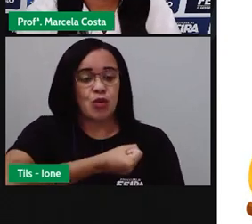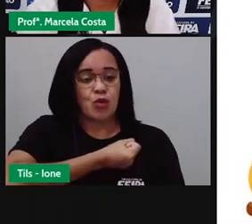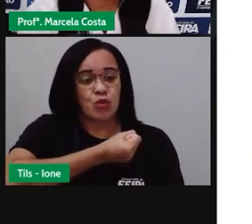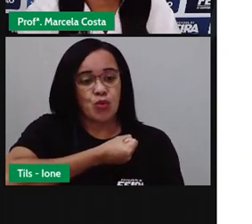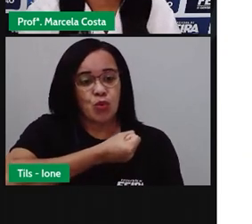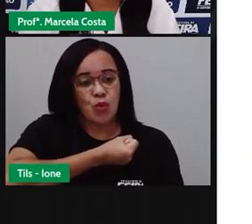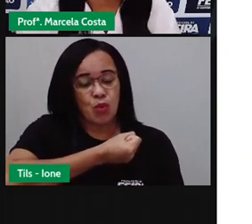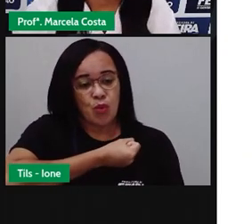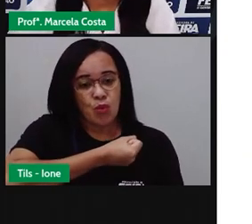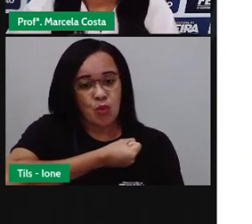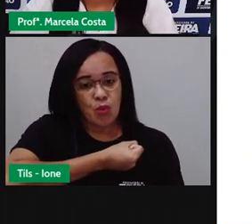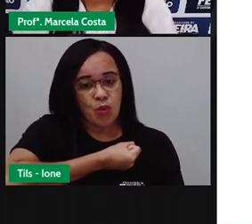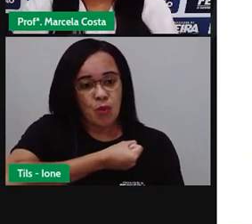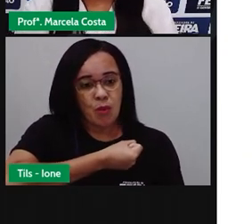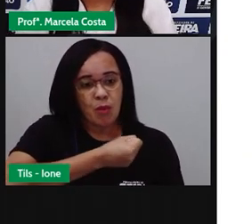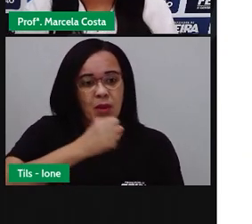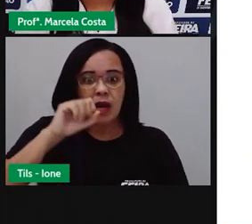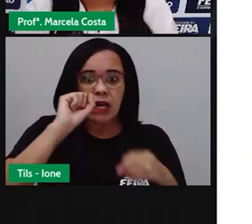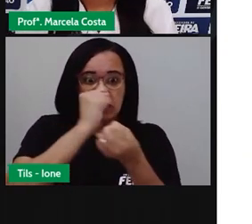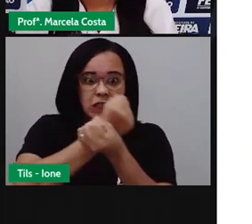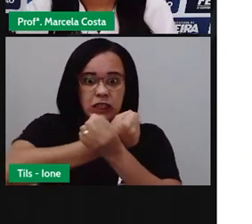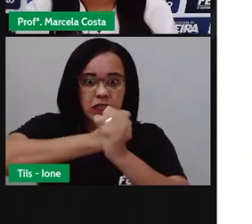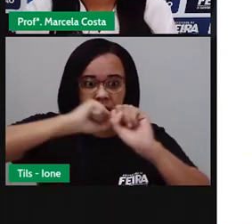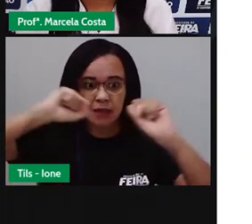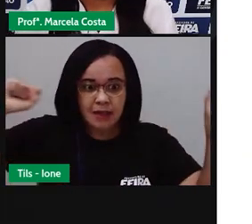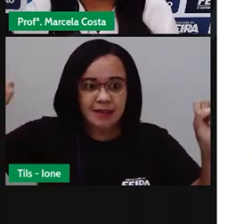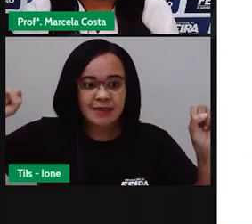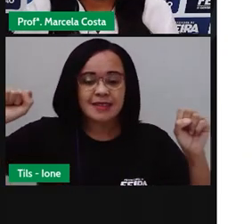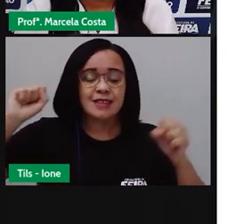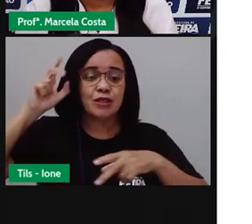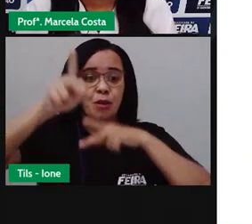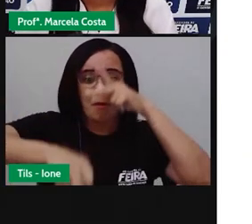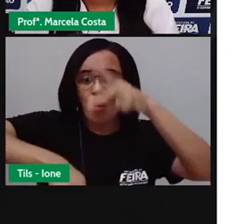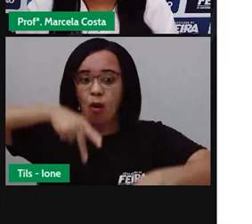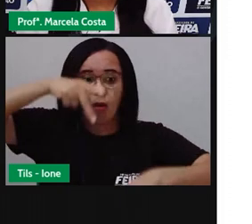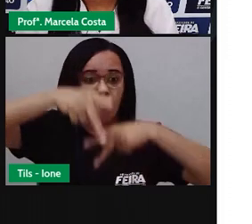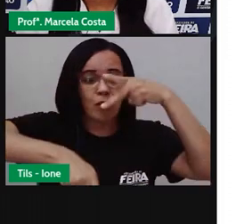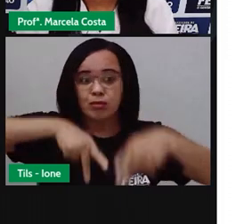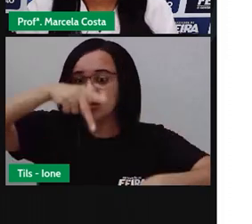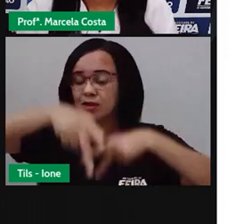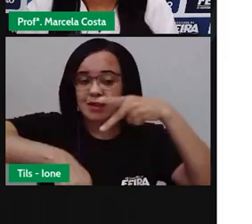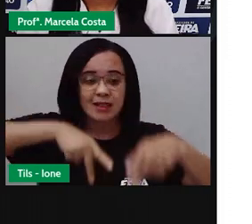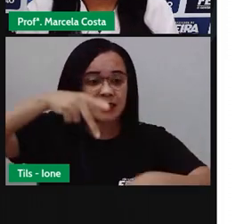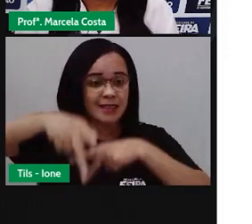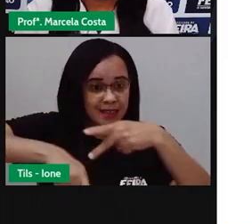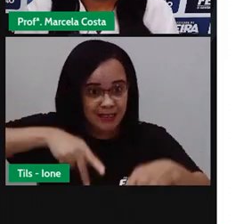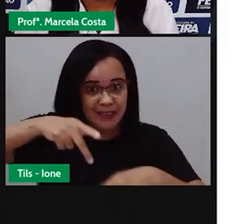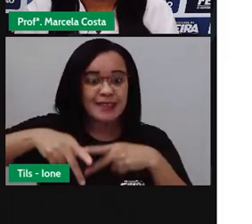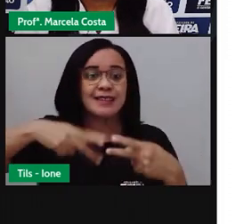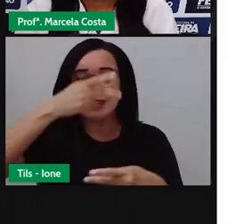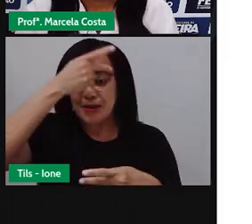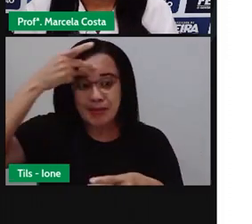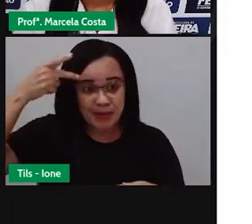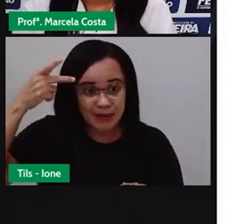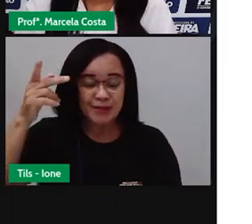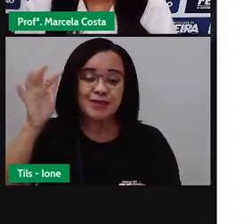tem um número grande de população, tem um número grande de diferenças?